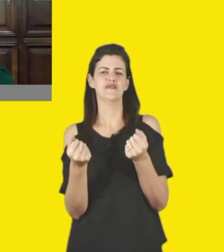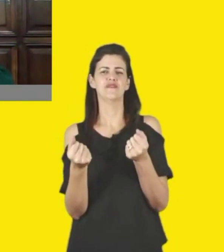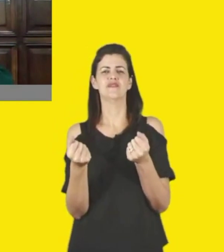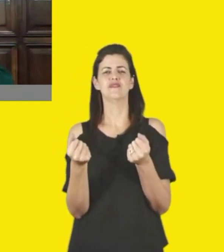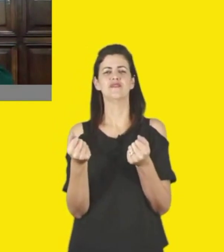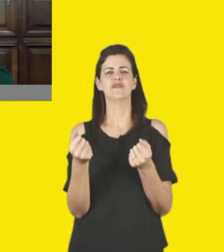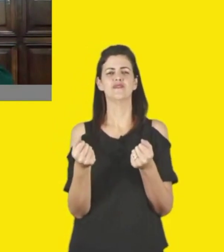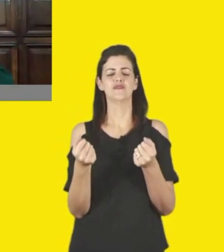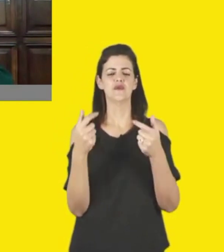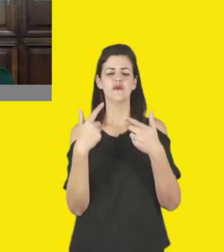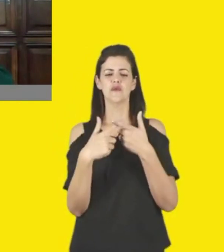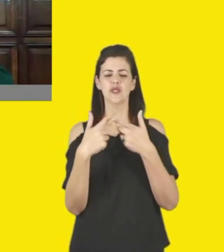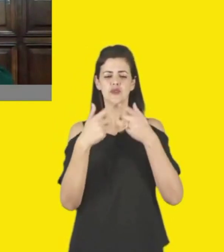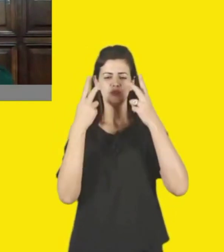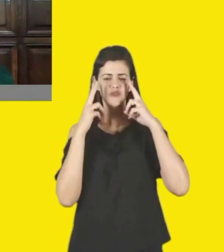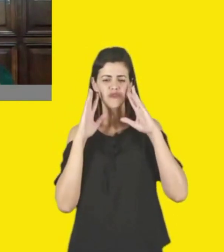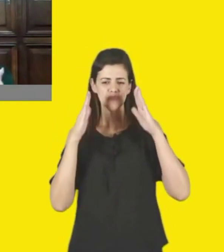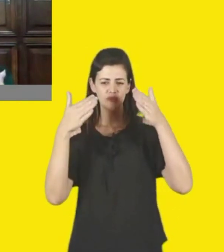ampla,